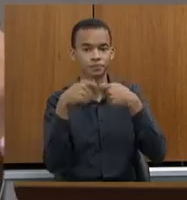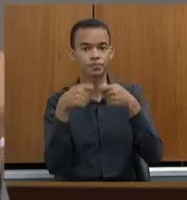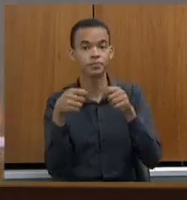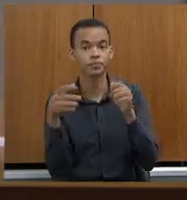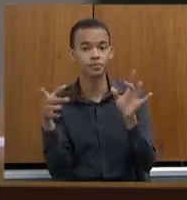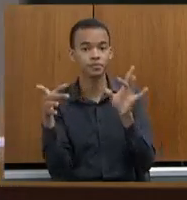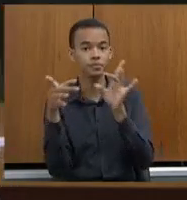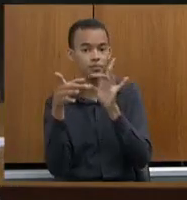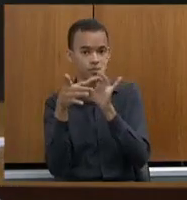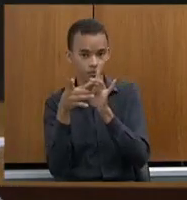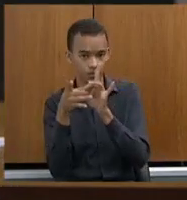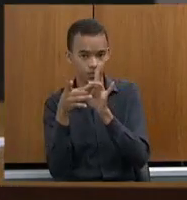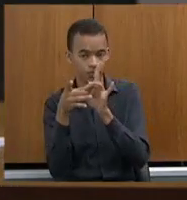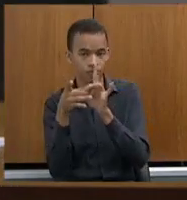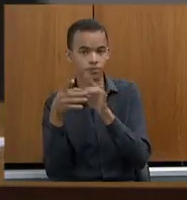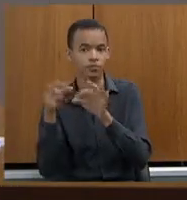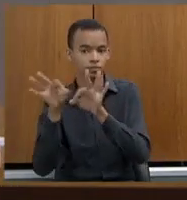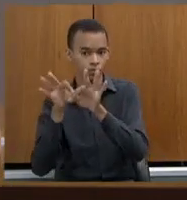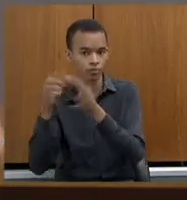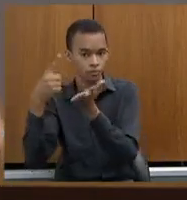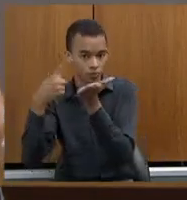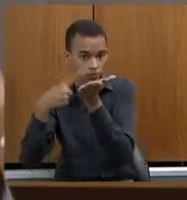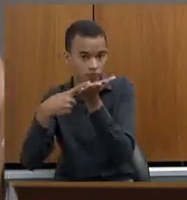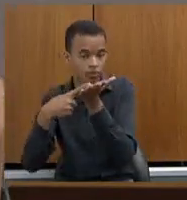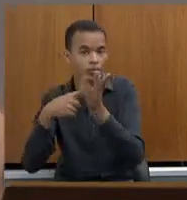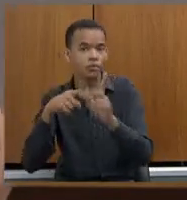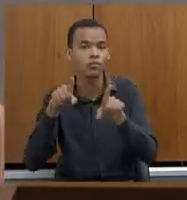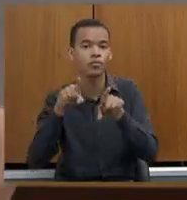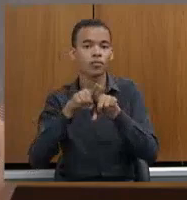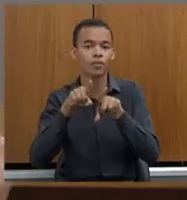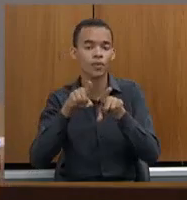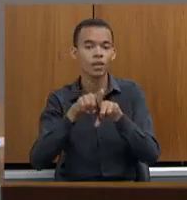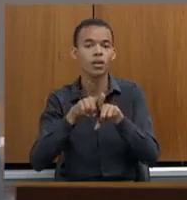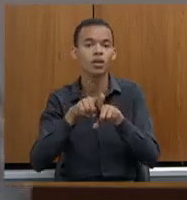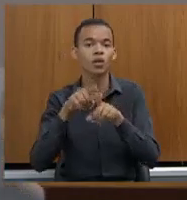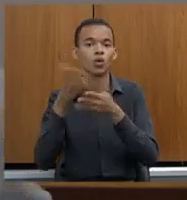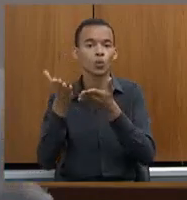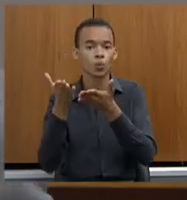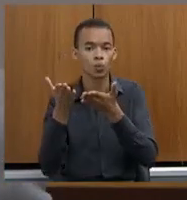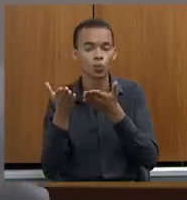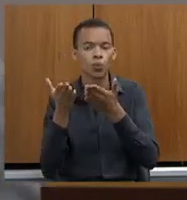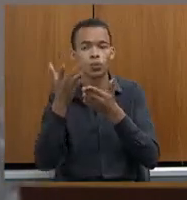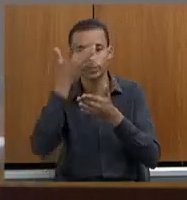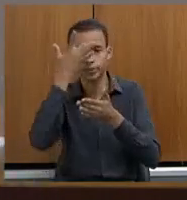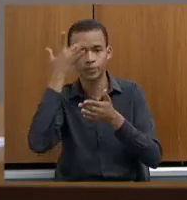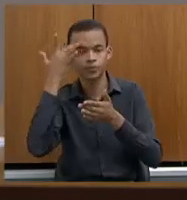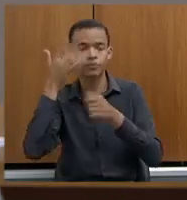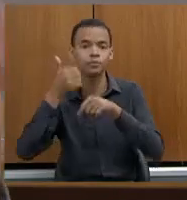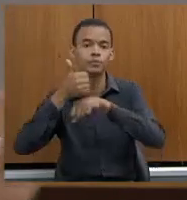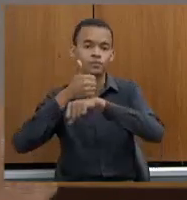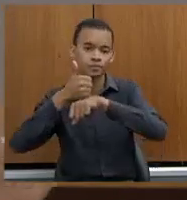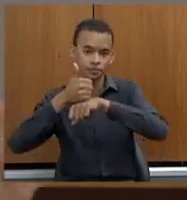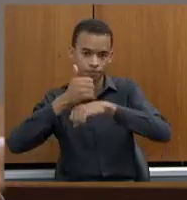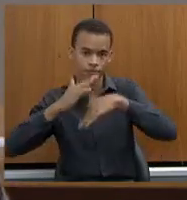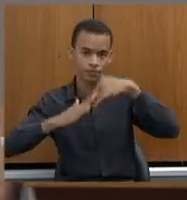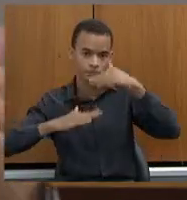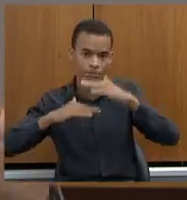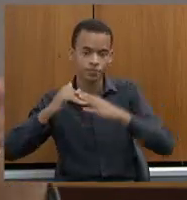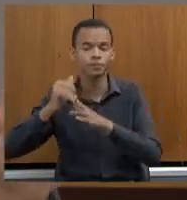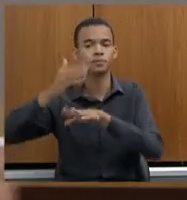treinado quando é a parceria local apropriado e nós fazemos a supervisão